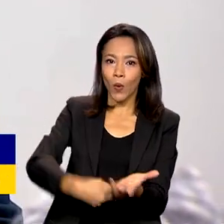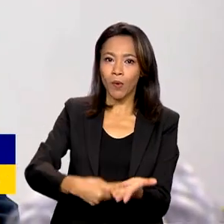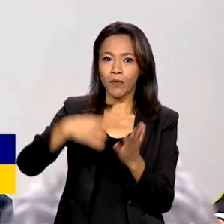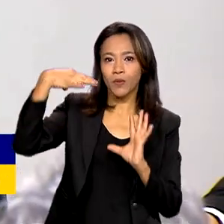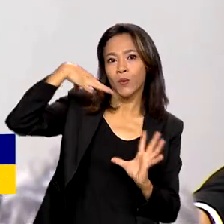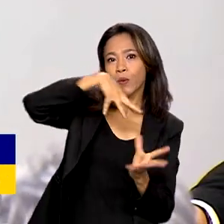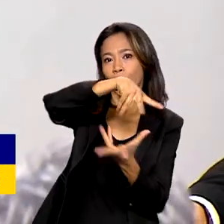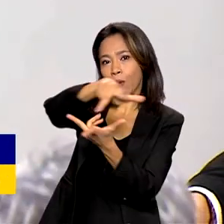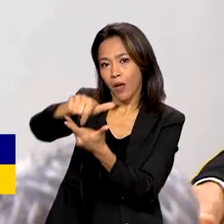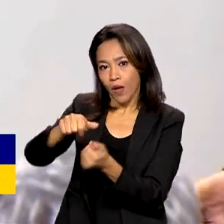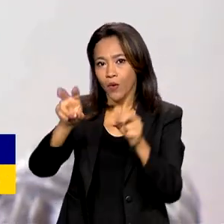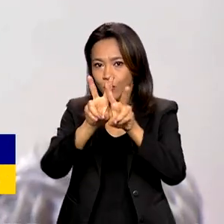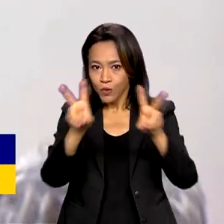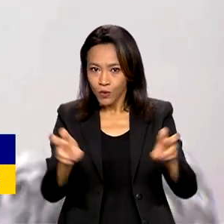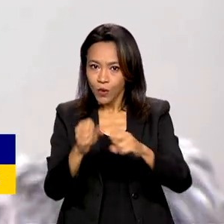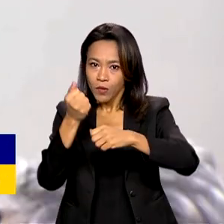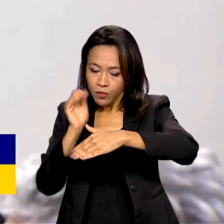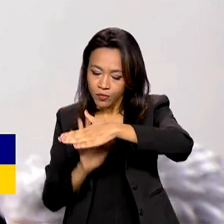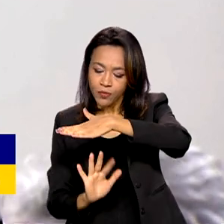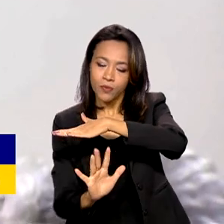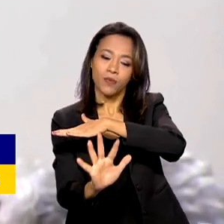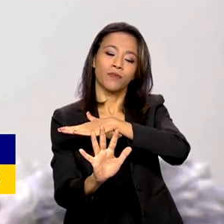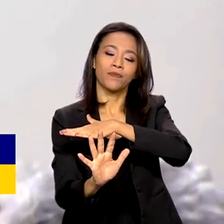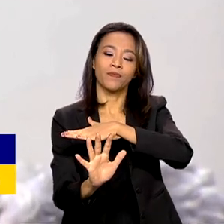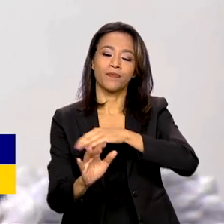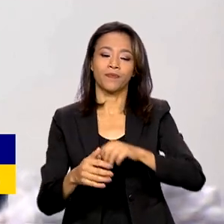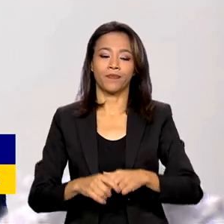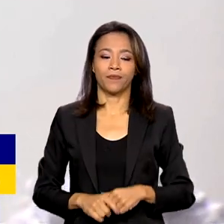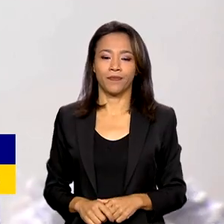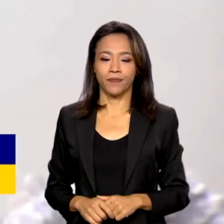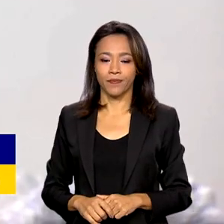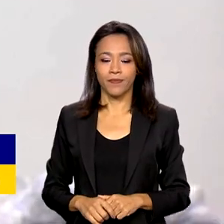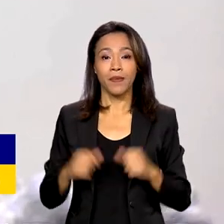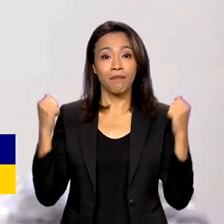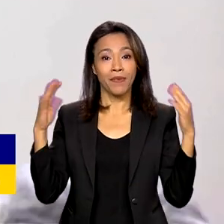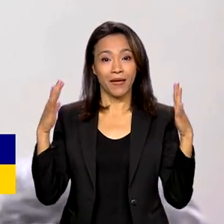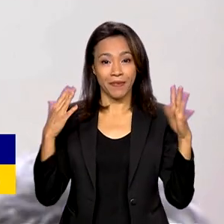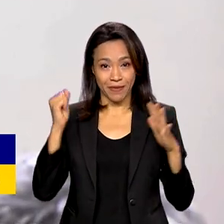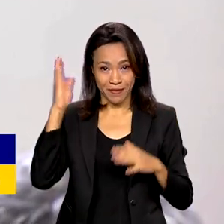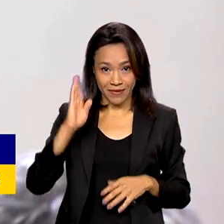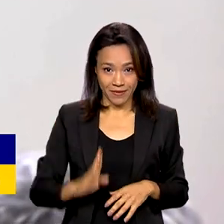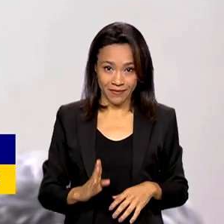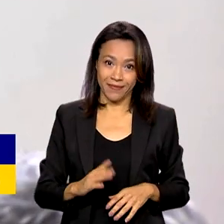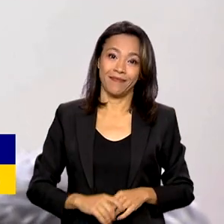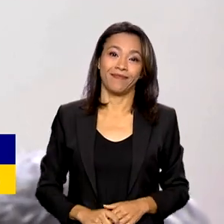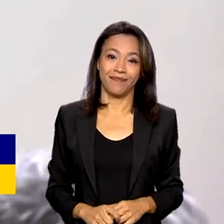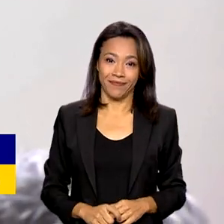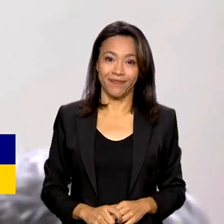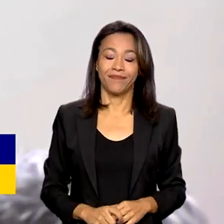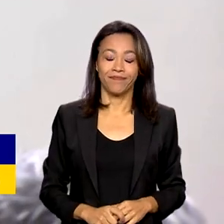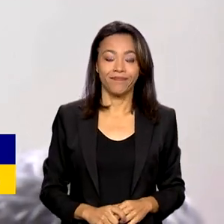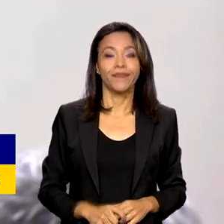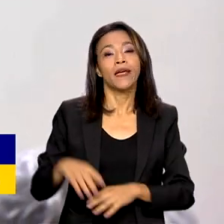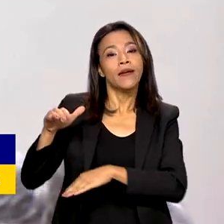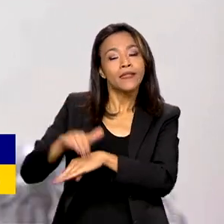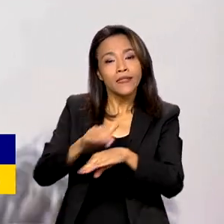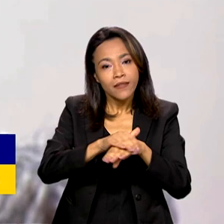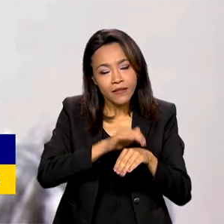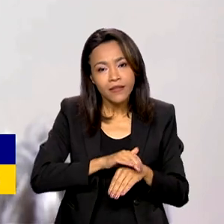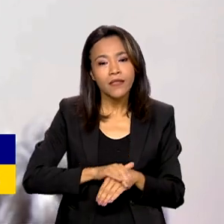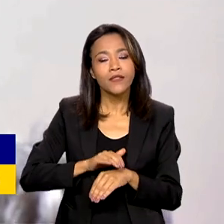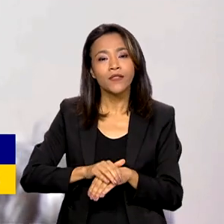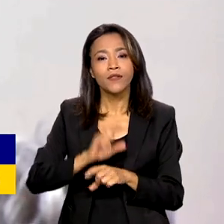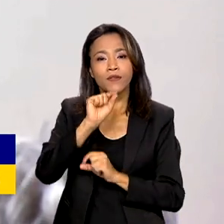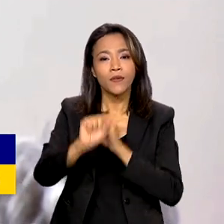Migrações. Uma iniciativa. Parabéns ao Brasil. Uma iniciativa que